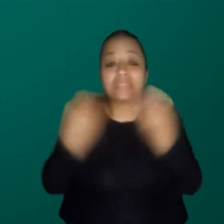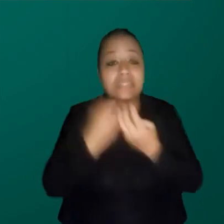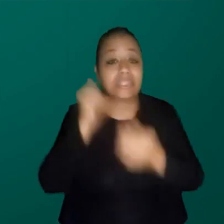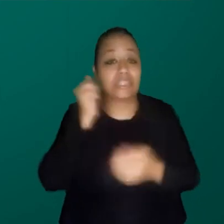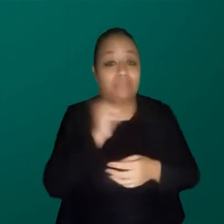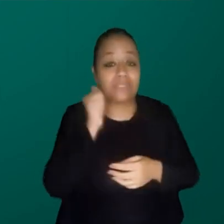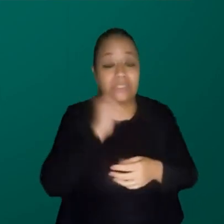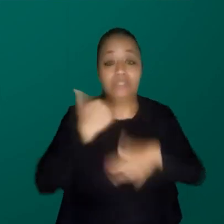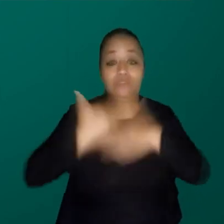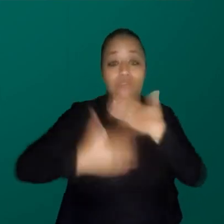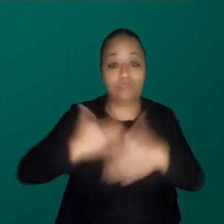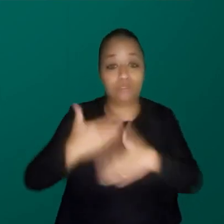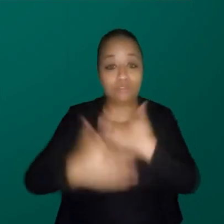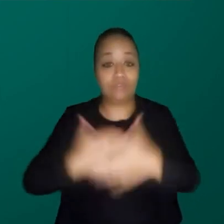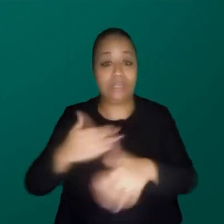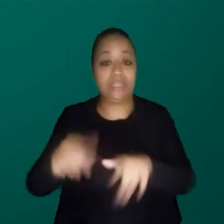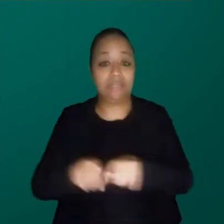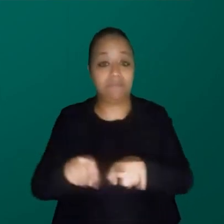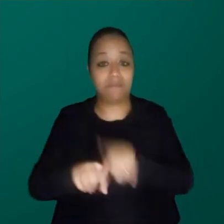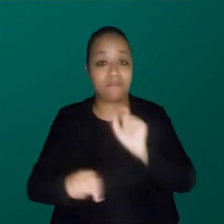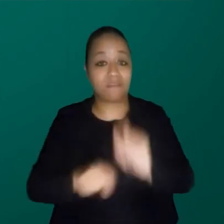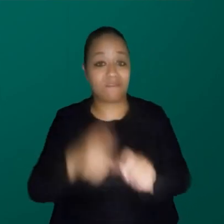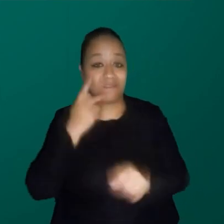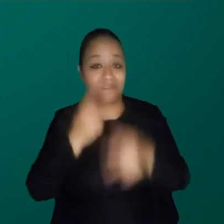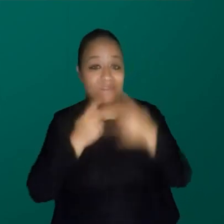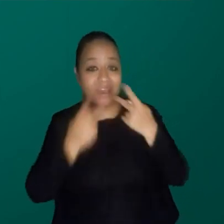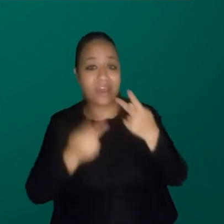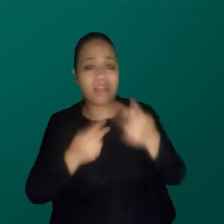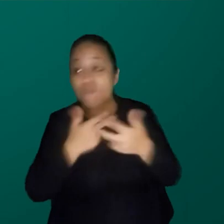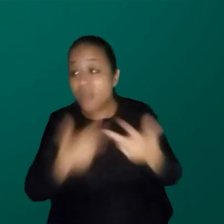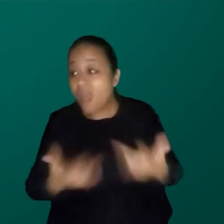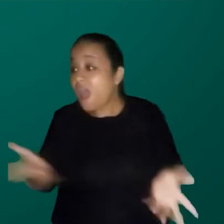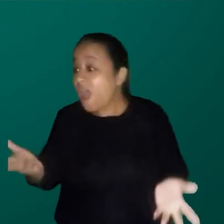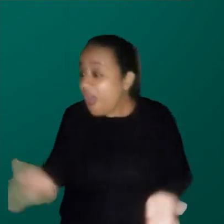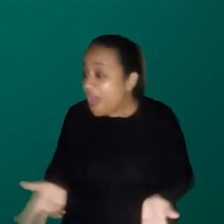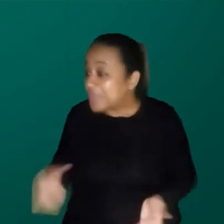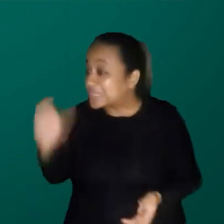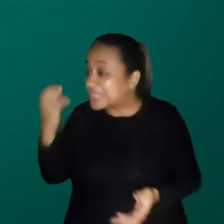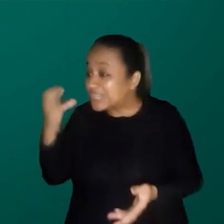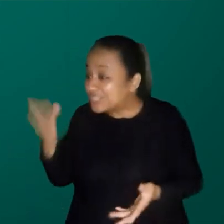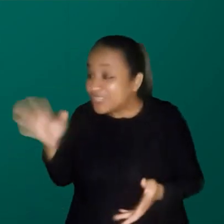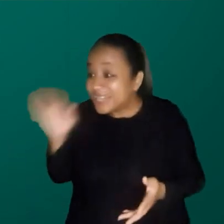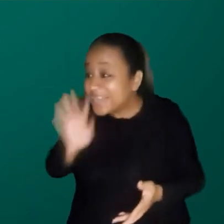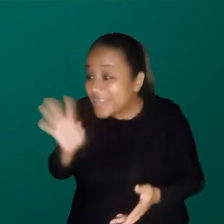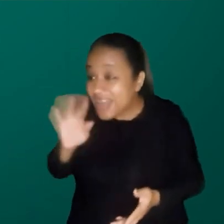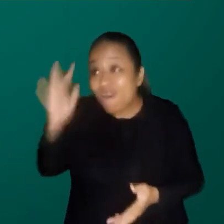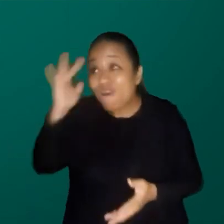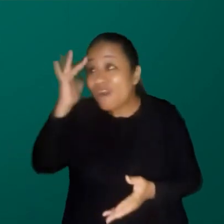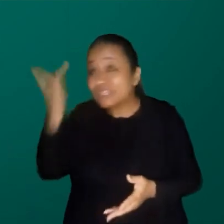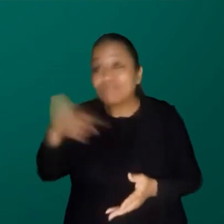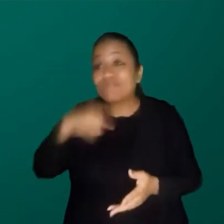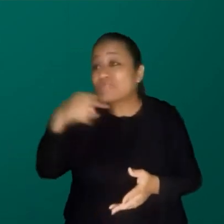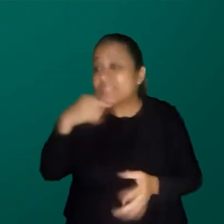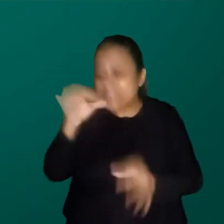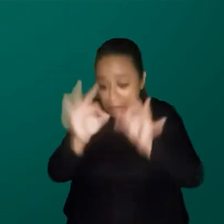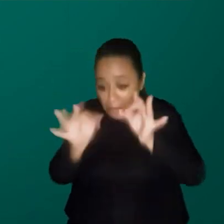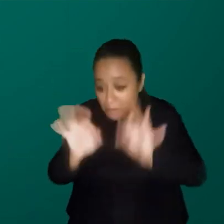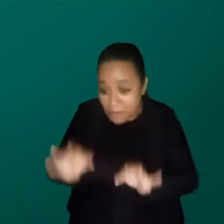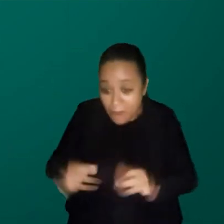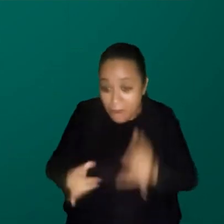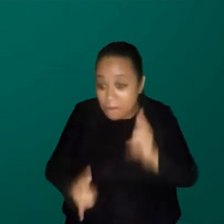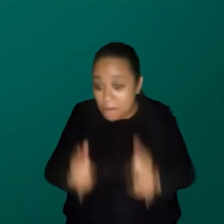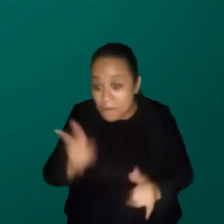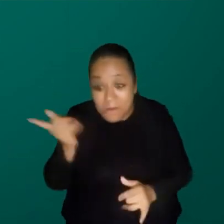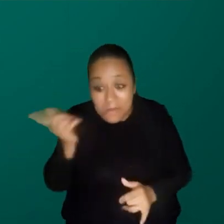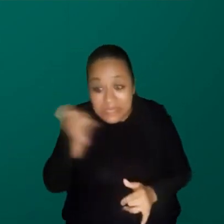o desenvolvimento que elas têm e o que elas falam. Cara, ser cientista é isso? Eu achava que eu não conseguia montar um robô. É sério que eu